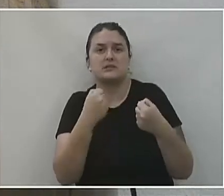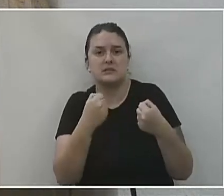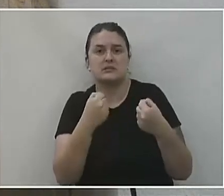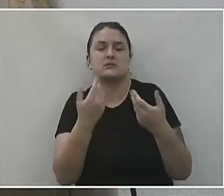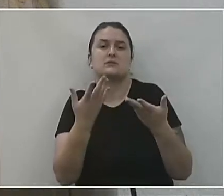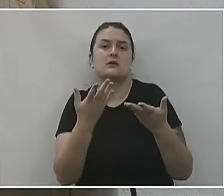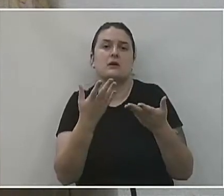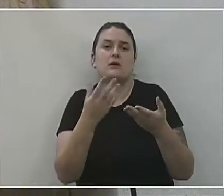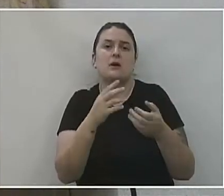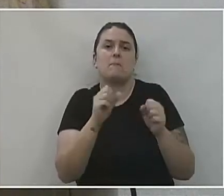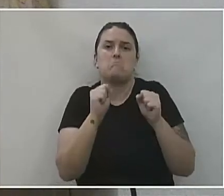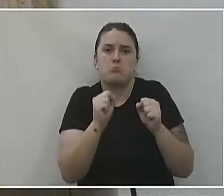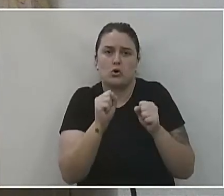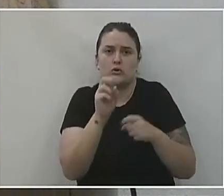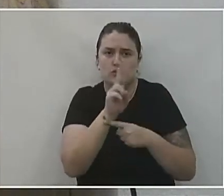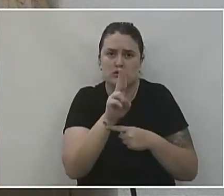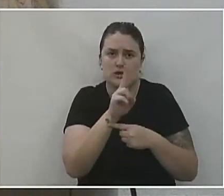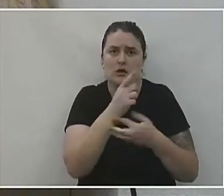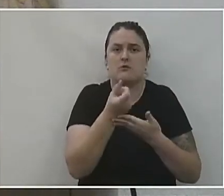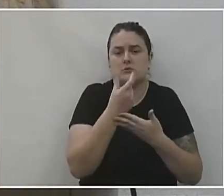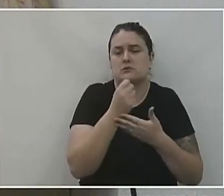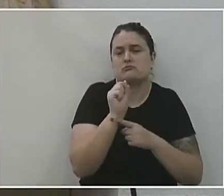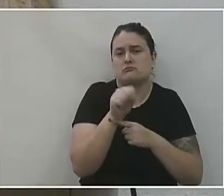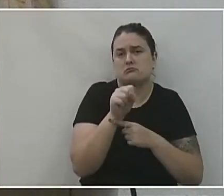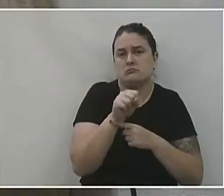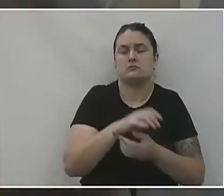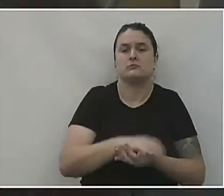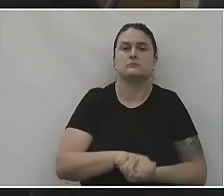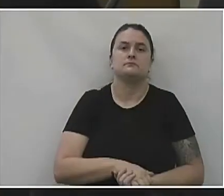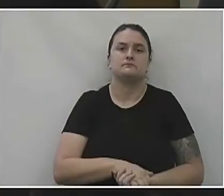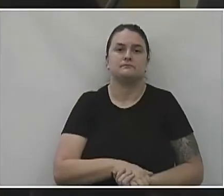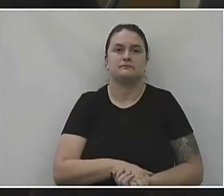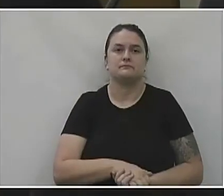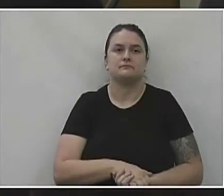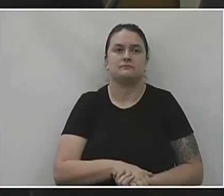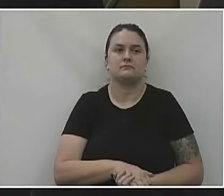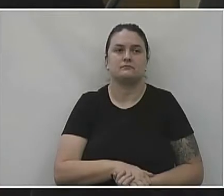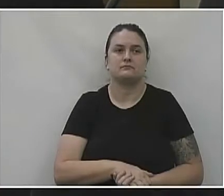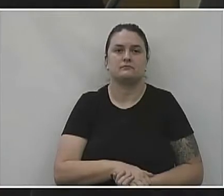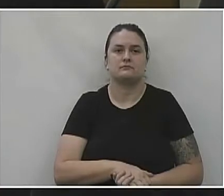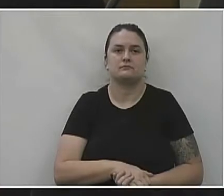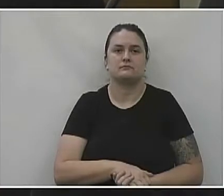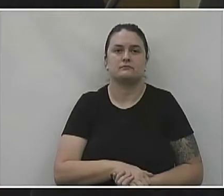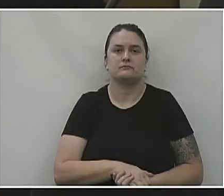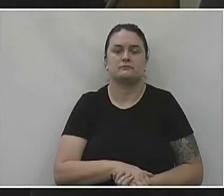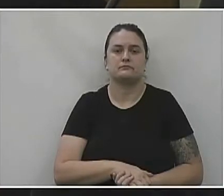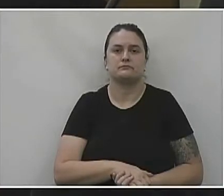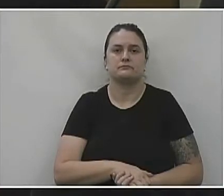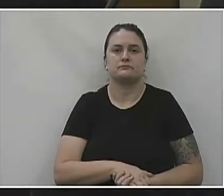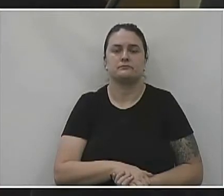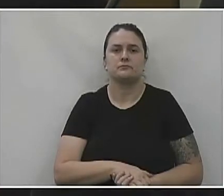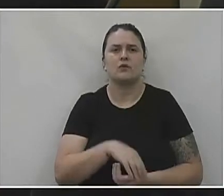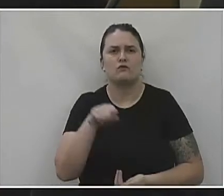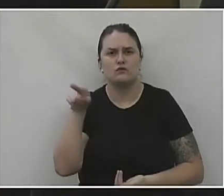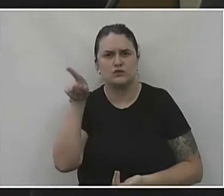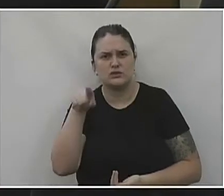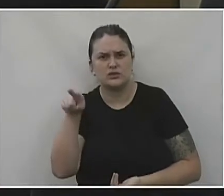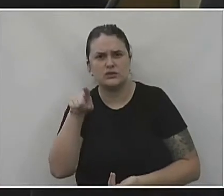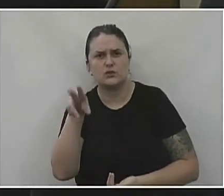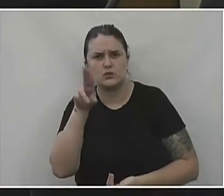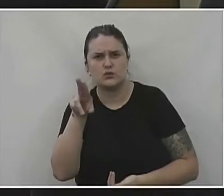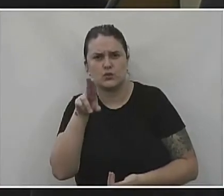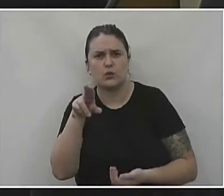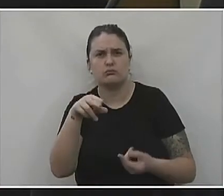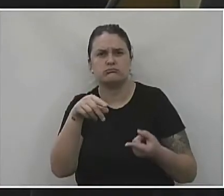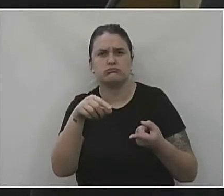tinha possibilidade de utilizar, era utilizado. Só para terminar agora, última coisa. Com certeza. Vocês usaram o